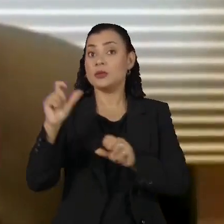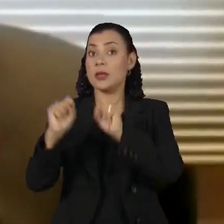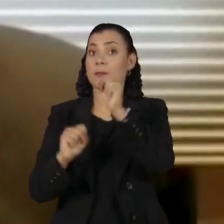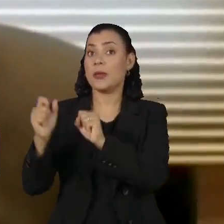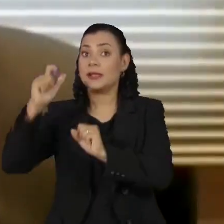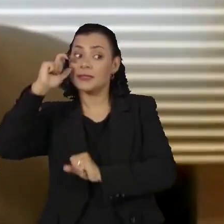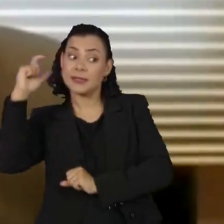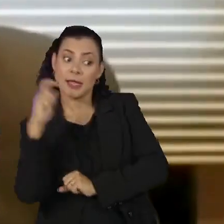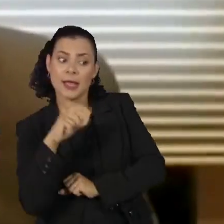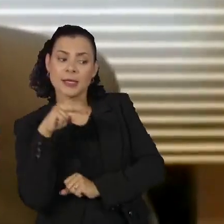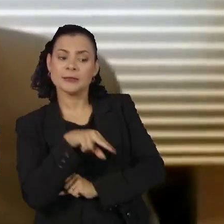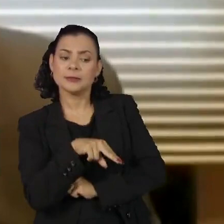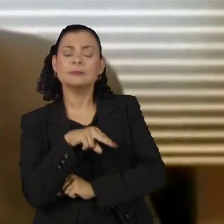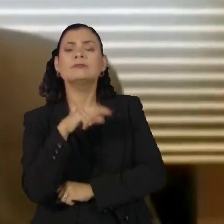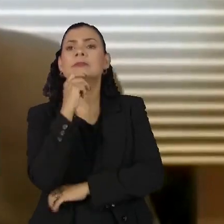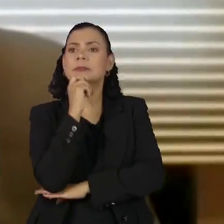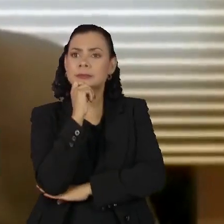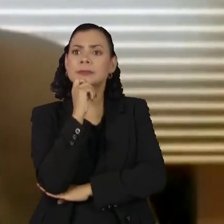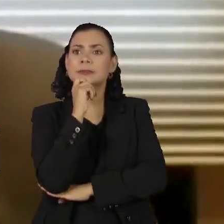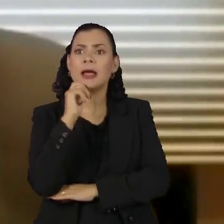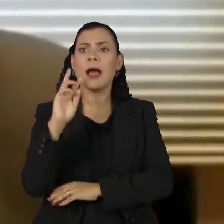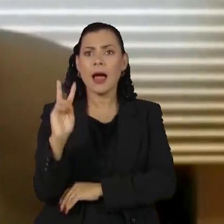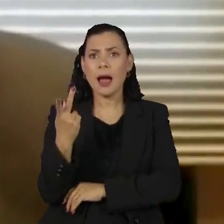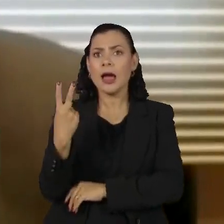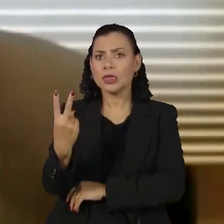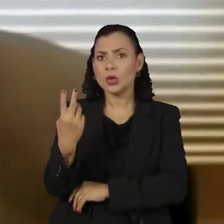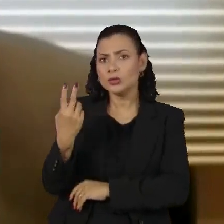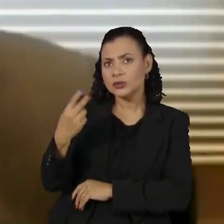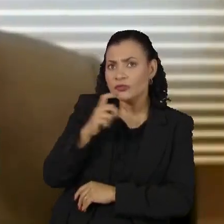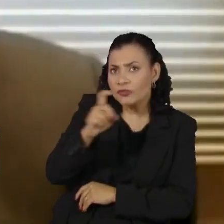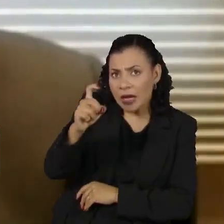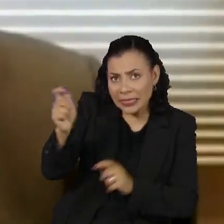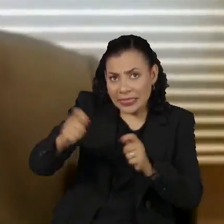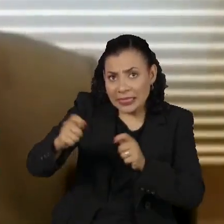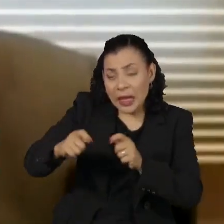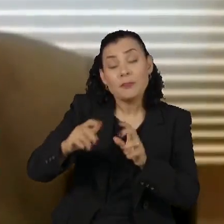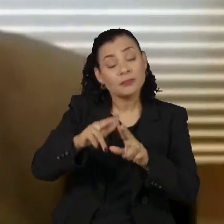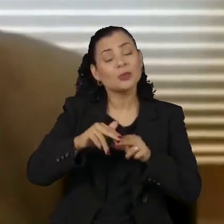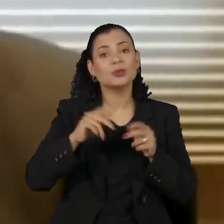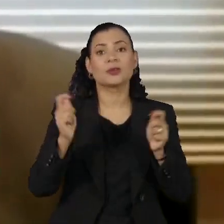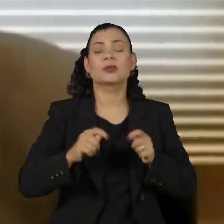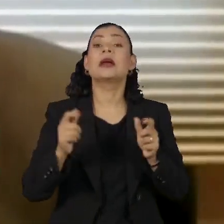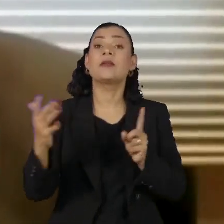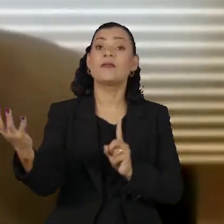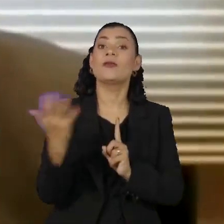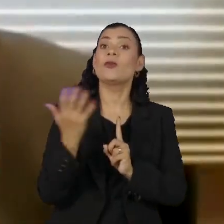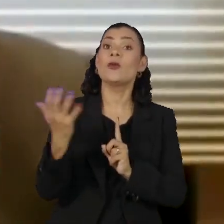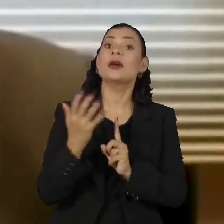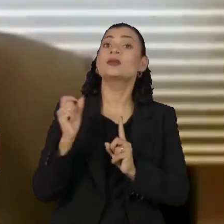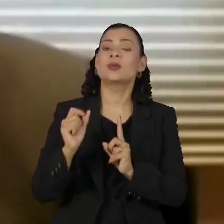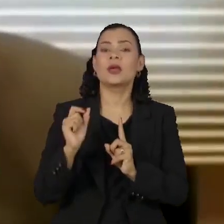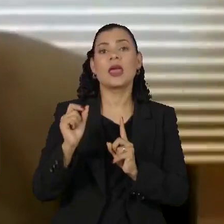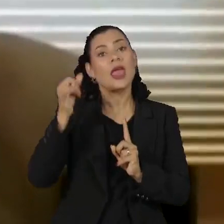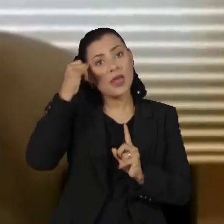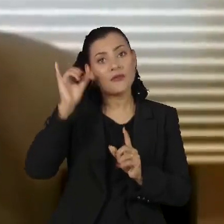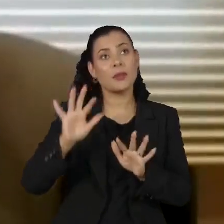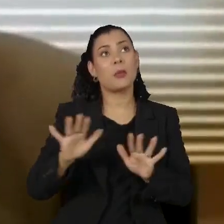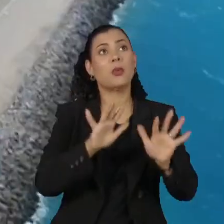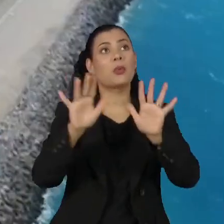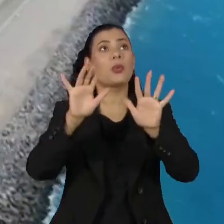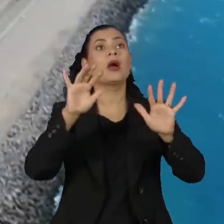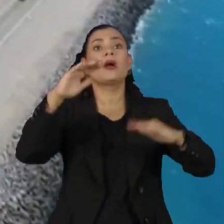em utilizar o hidrogênio são as empresas que estão sofrendo uma grande pressão para descarbonizar as suas